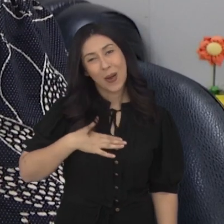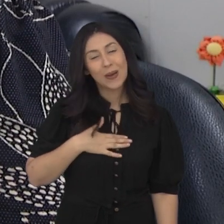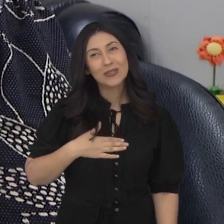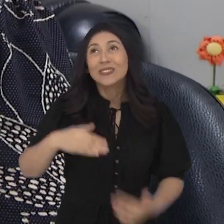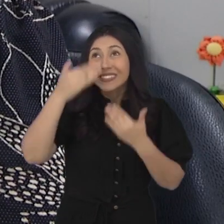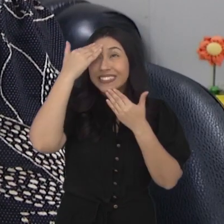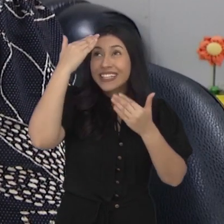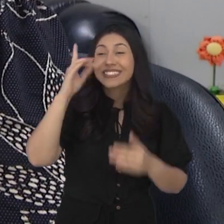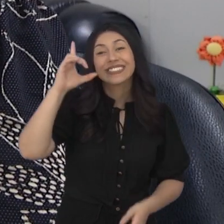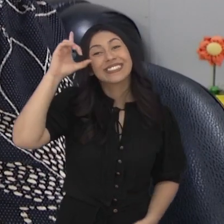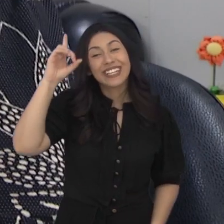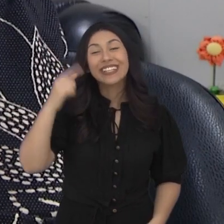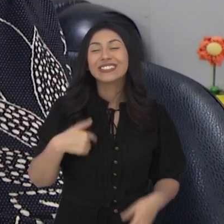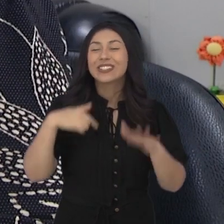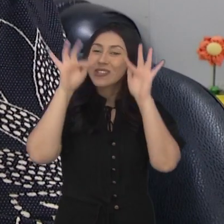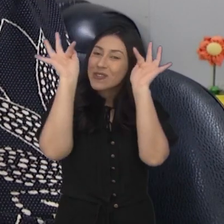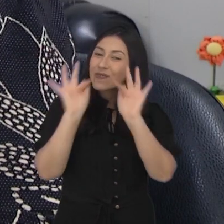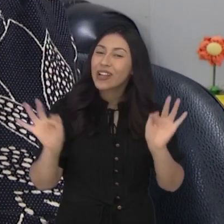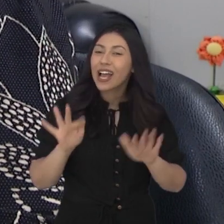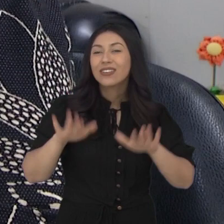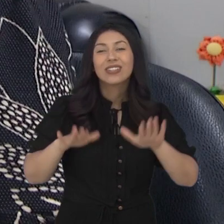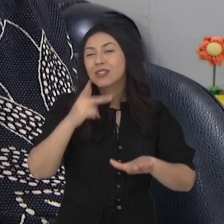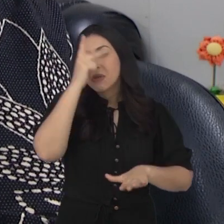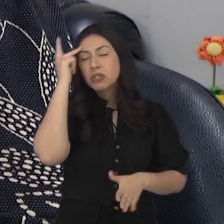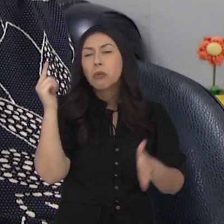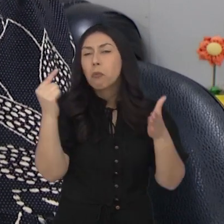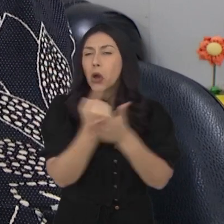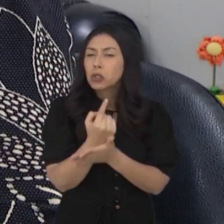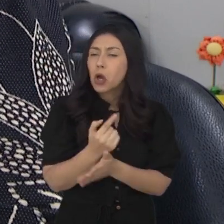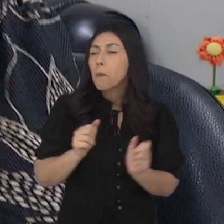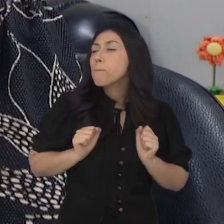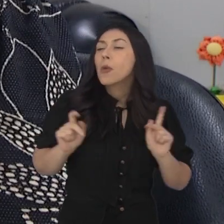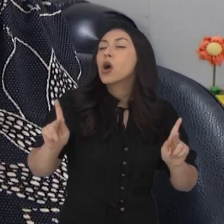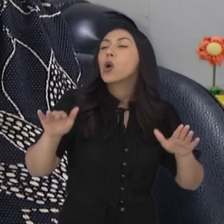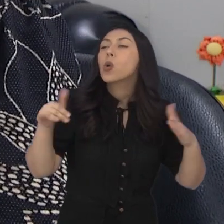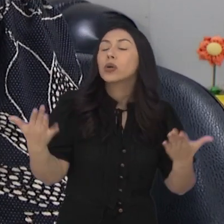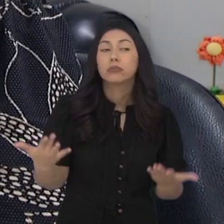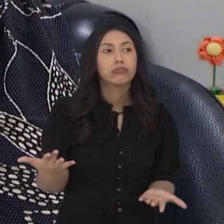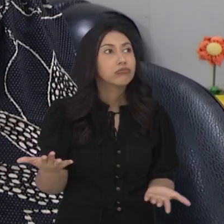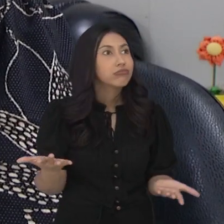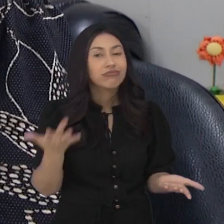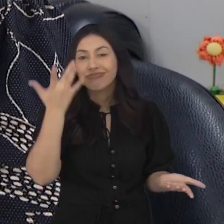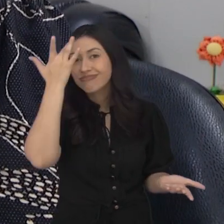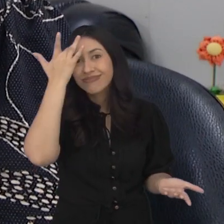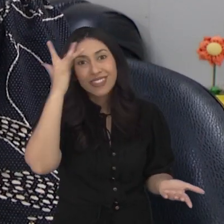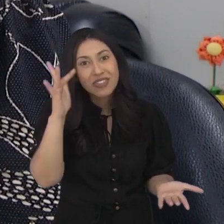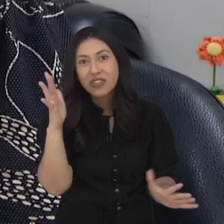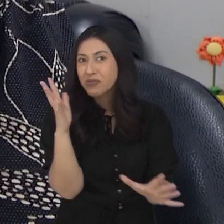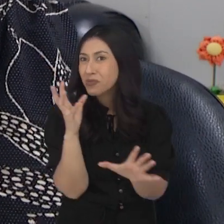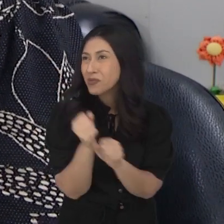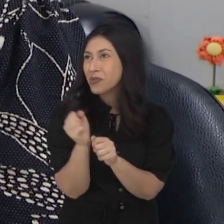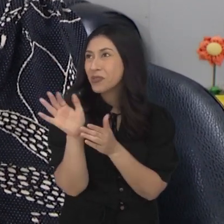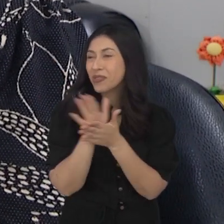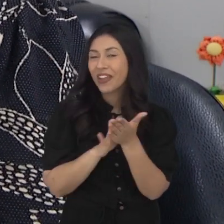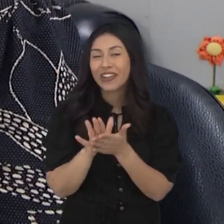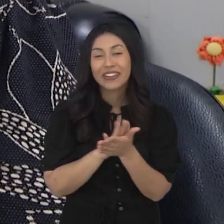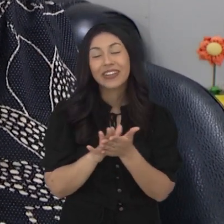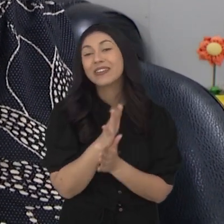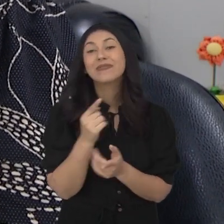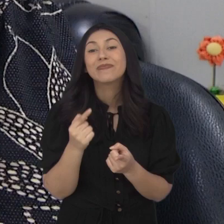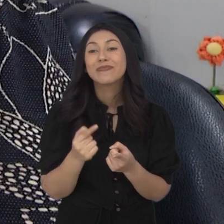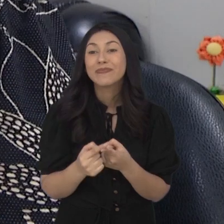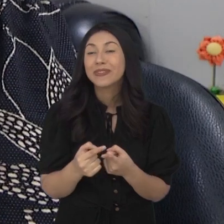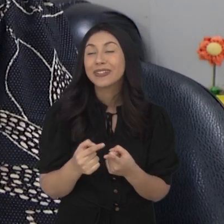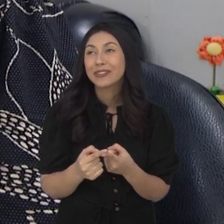muito bem. Graças a Deus eu sou feliz. E eles falam assim, Gê, falta muito se aposentar. sinceramente, nem sei. Eu nem fiz contagem.